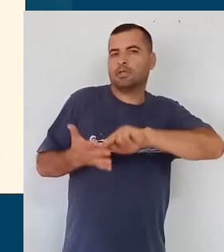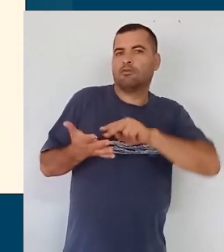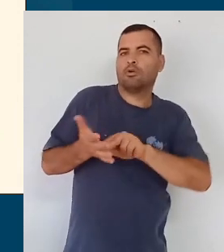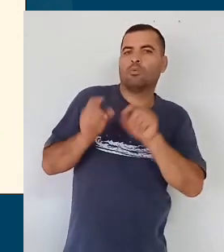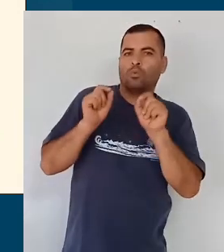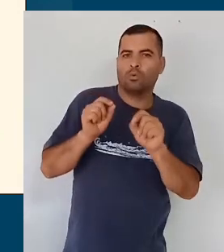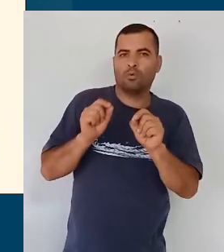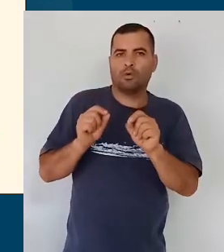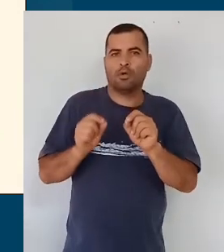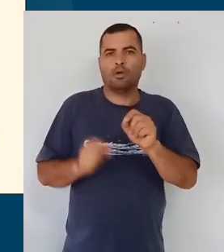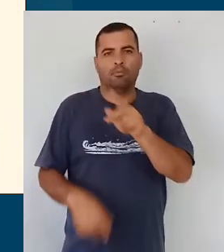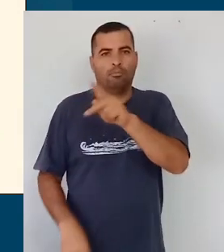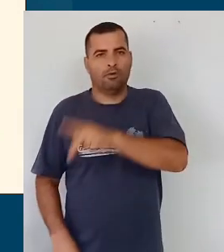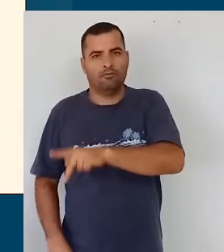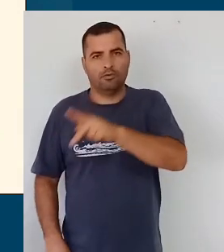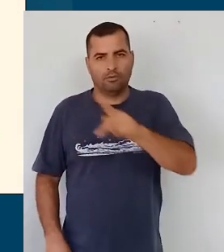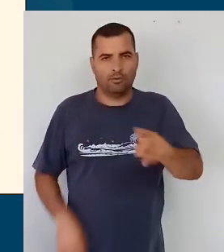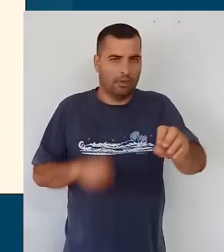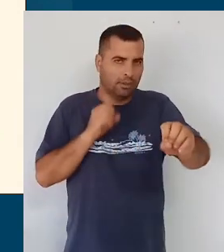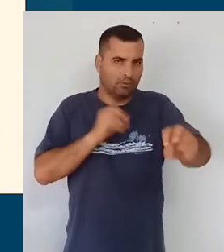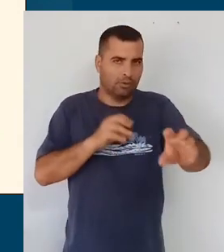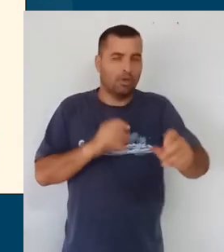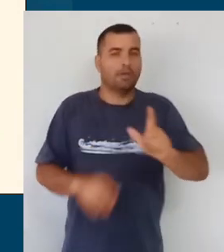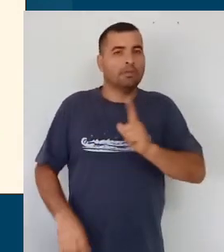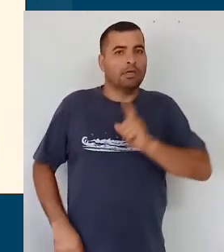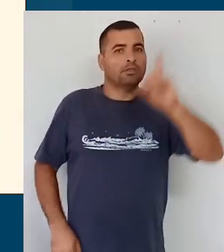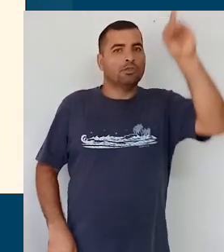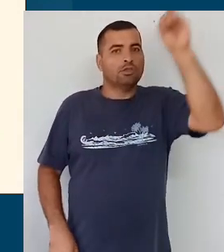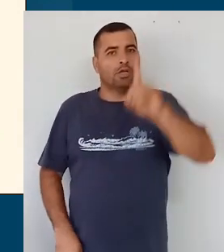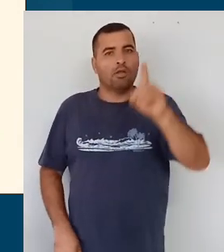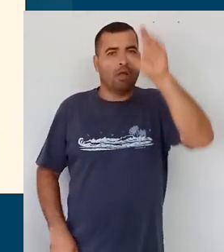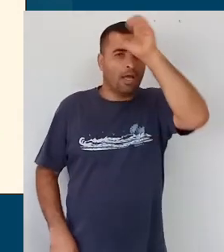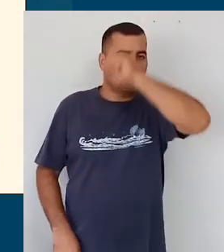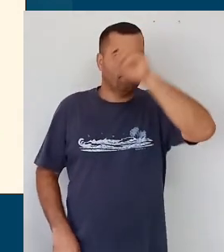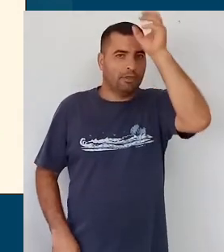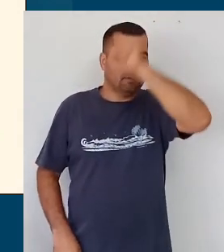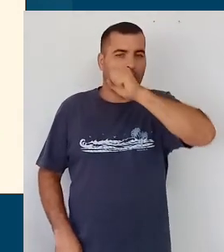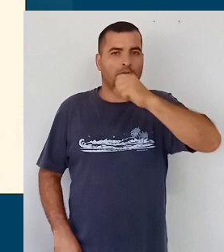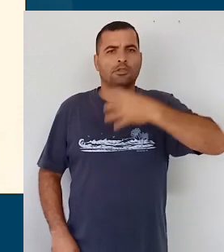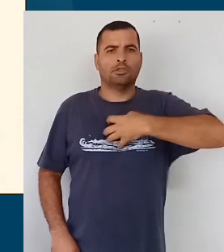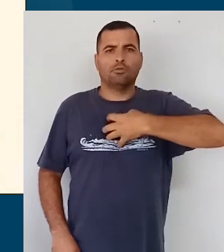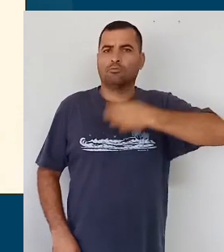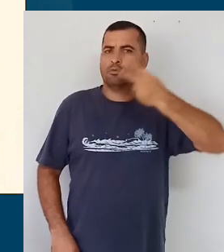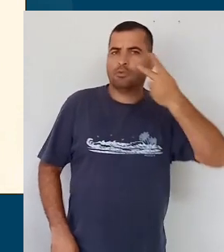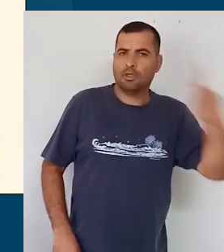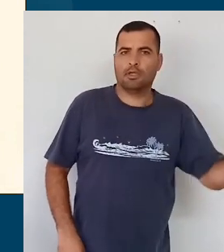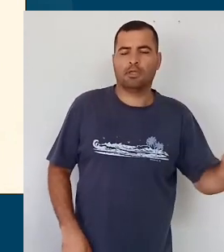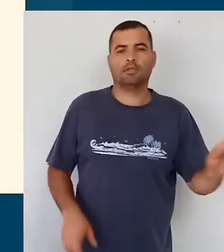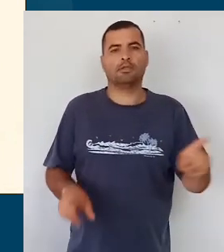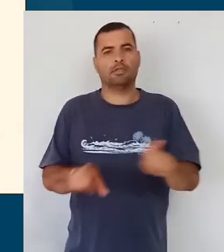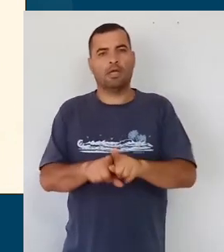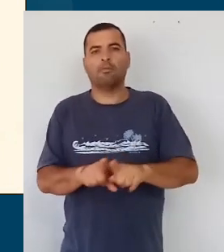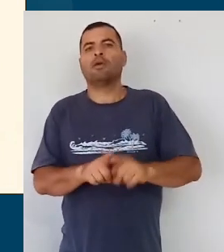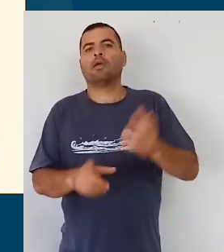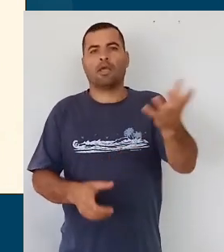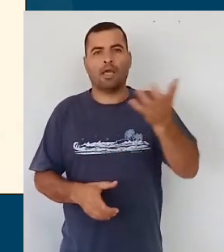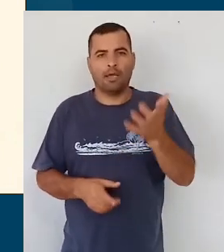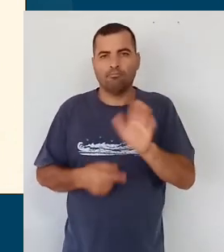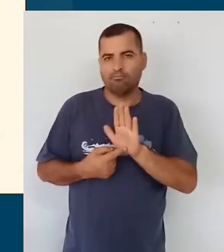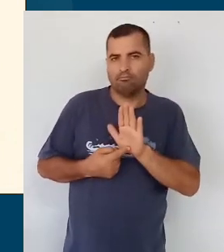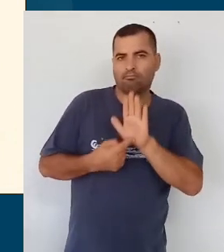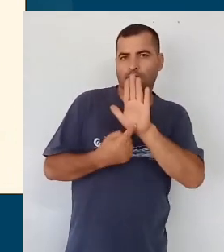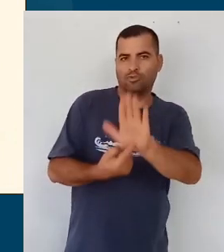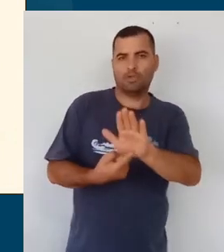educadora, ele deve partir dos direitos de aprendizagem, ver quais os direitos de aprendizagem eu estou querendo desenvolver,